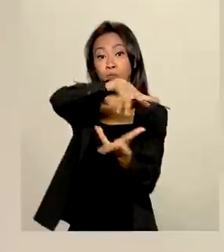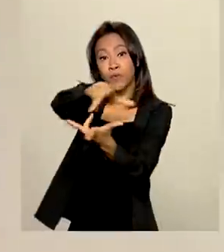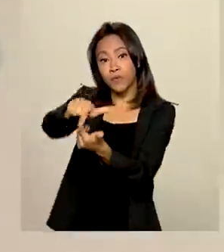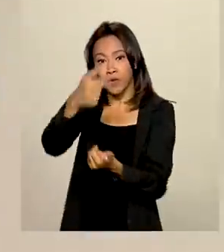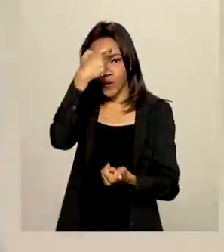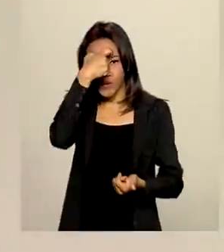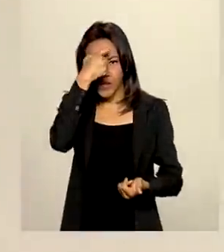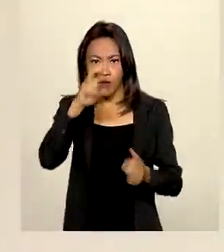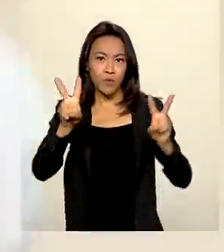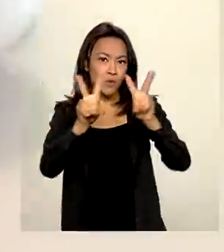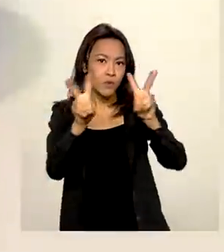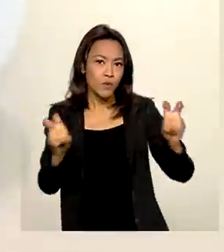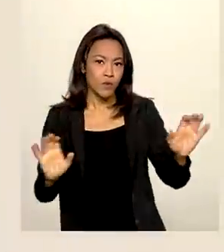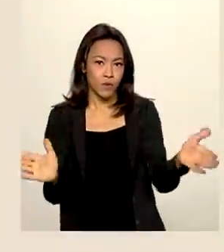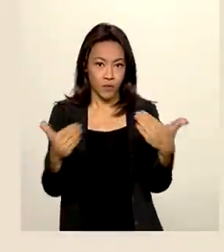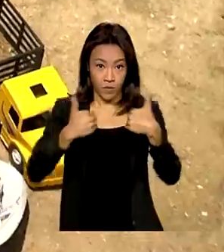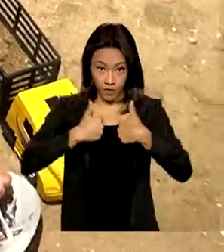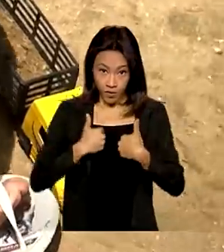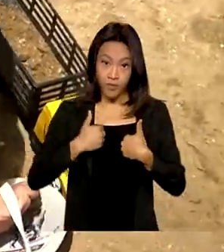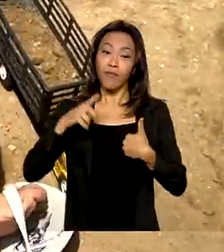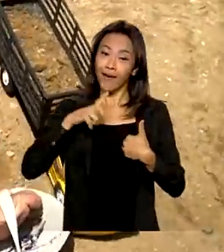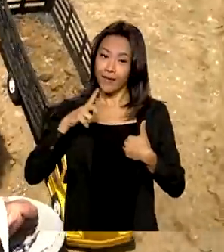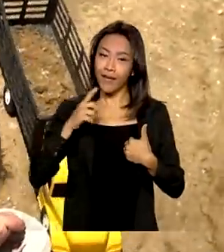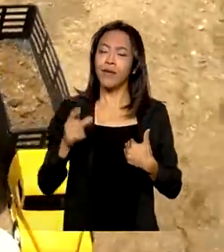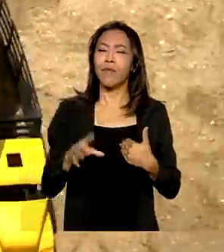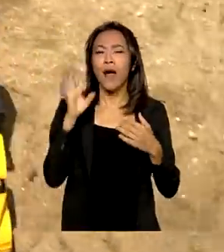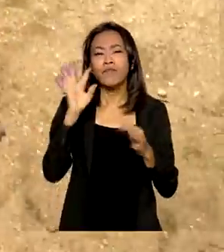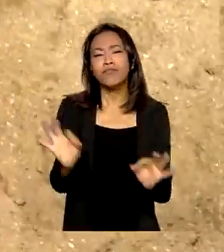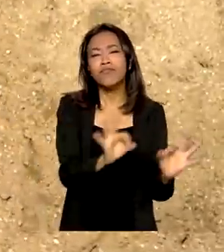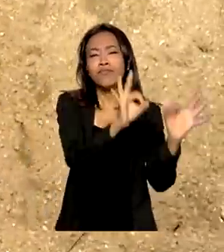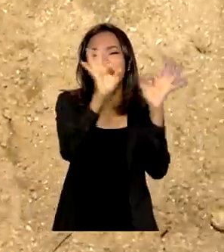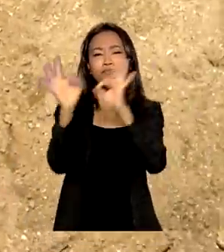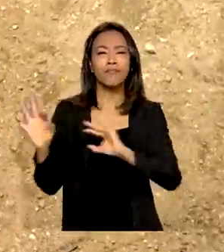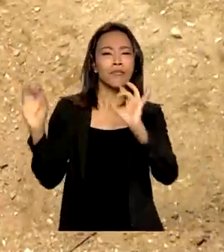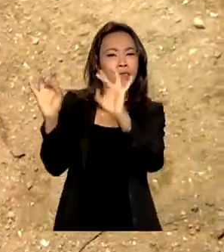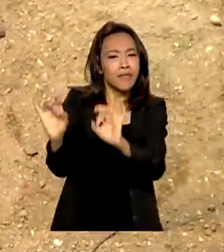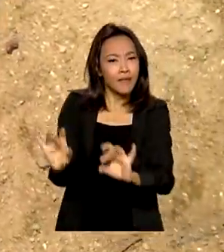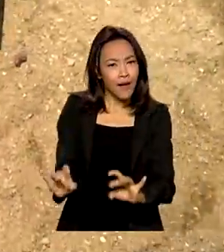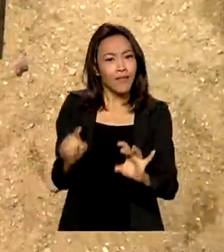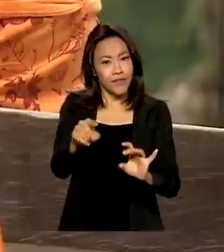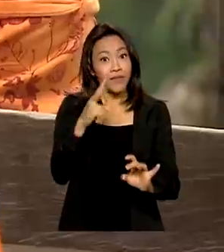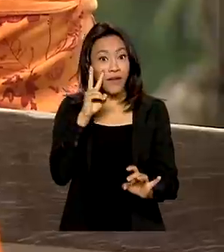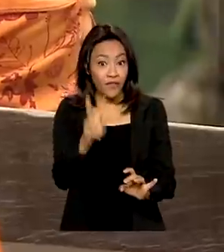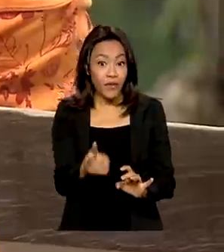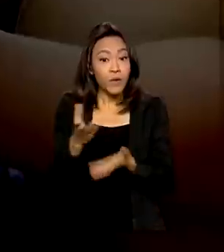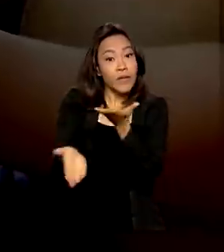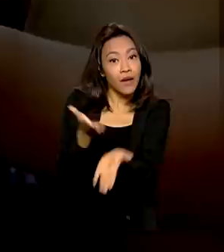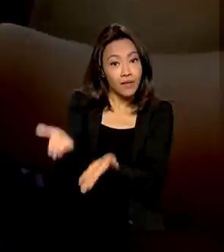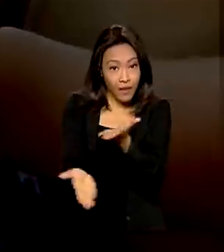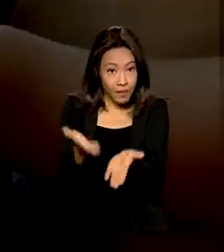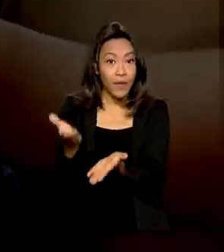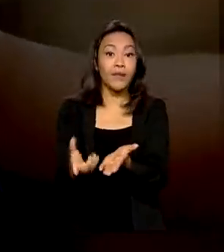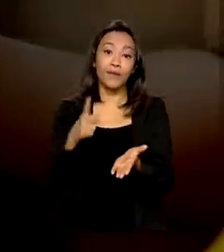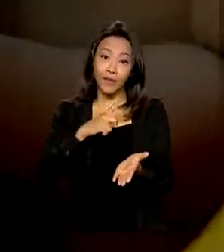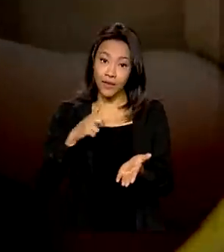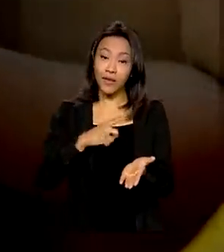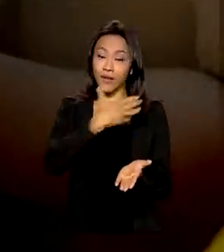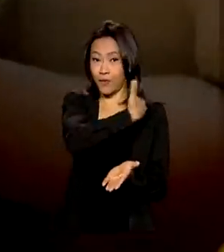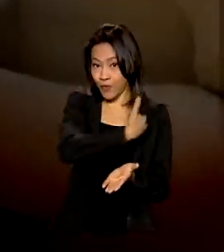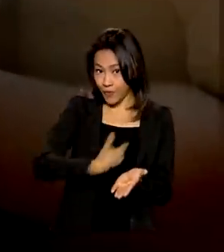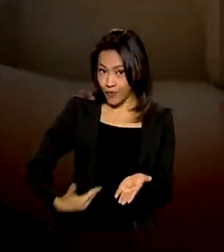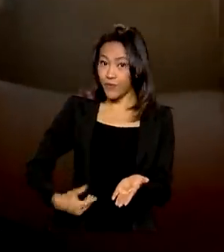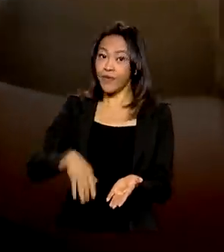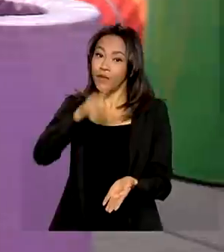sobre o autismo. Numa reportagem especial, você vai ver o tratamento especializado que o Sistema Único de Saúde